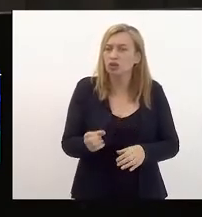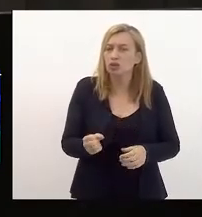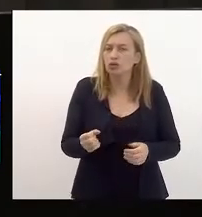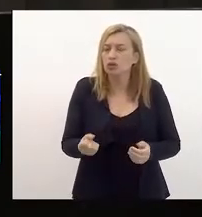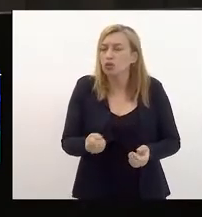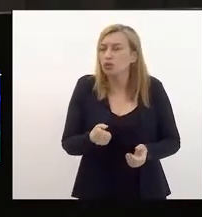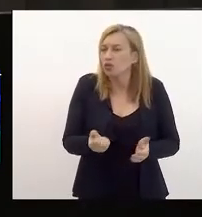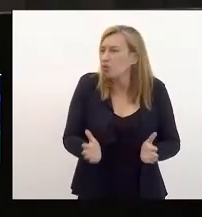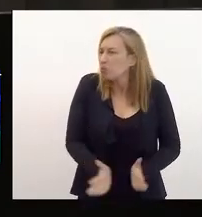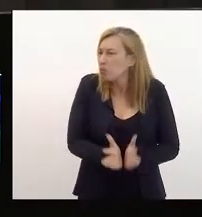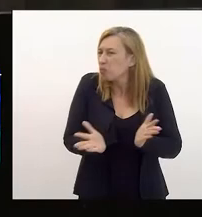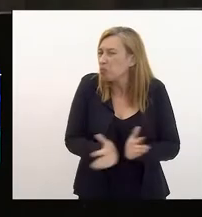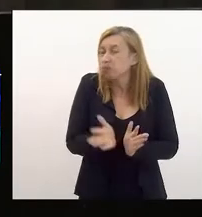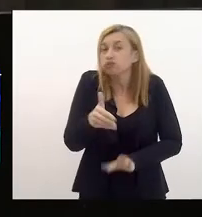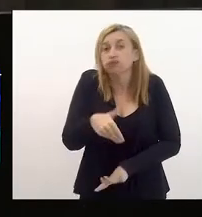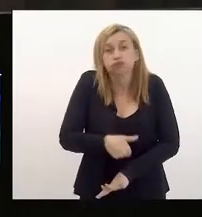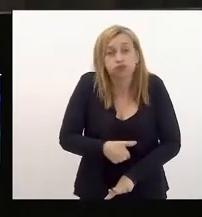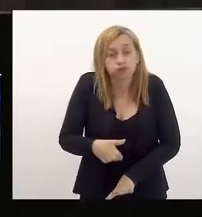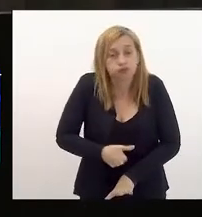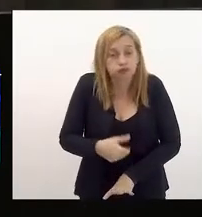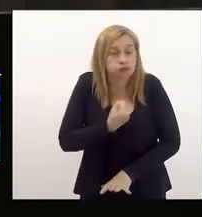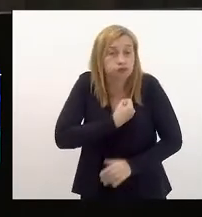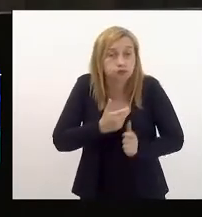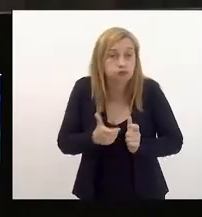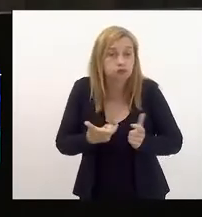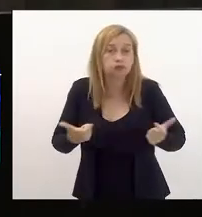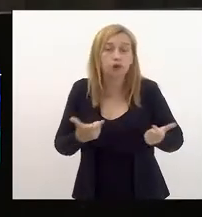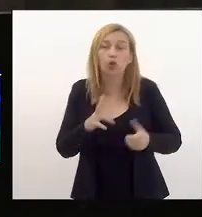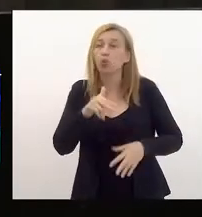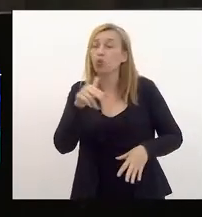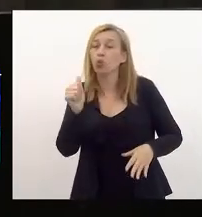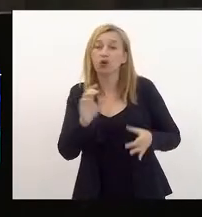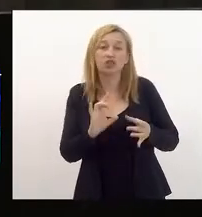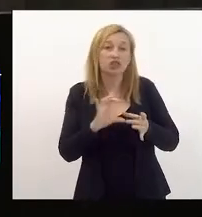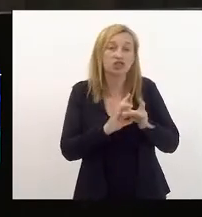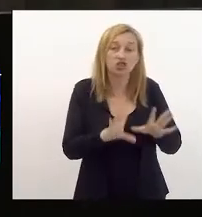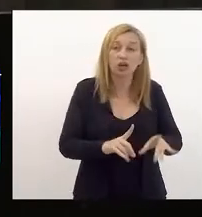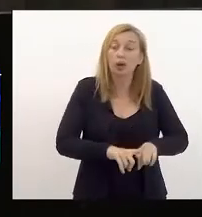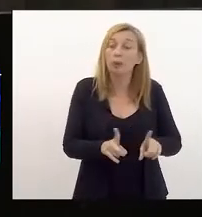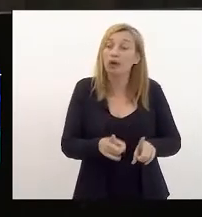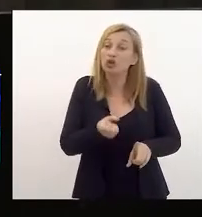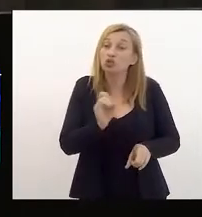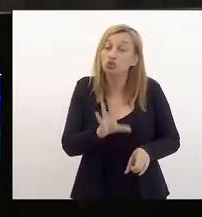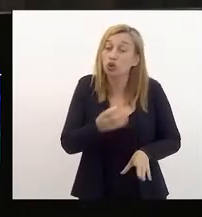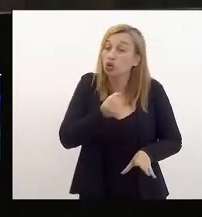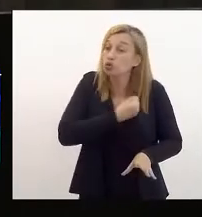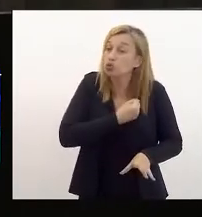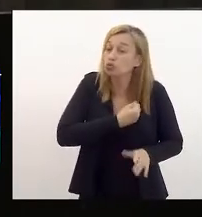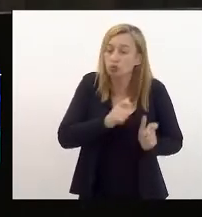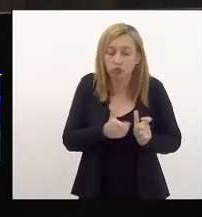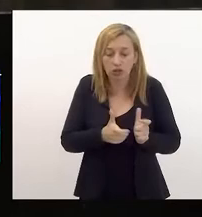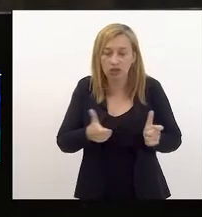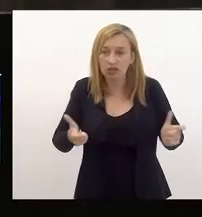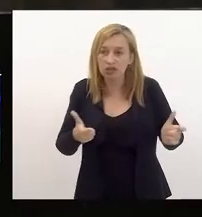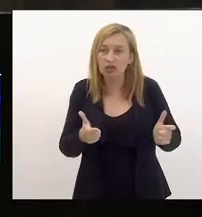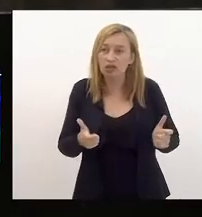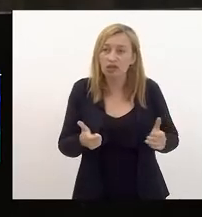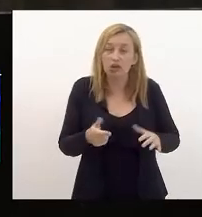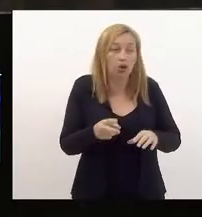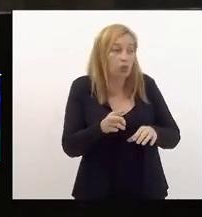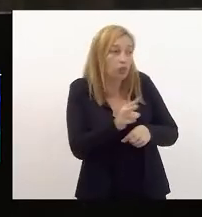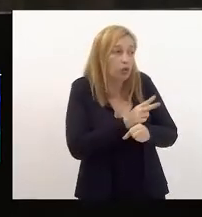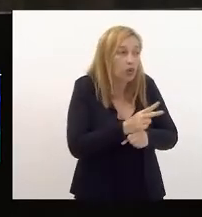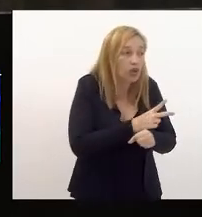miserabilidade e à fome. As pessoas nunca deixaram de, mas aumentou as pessoas que procuram alimento no